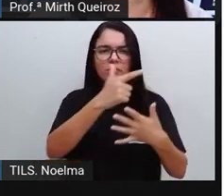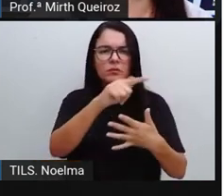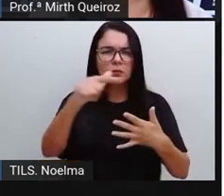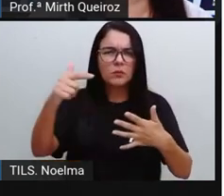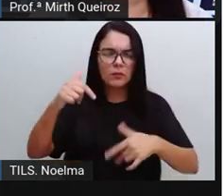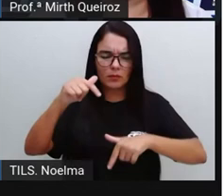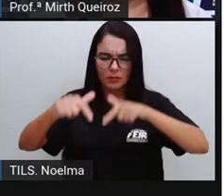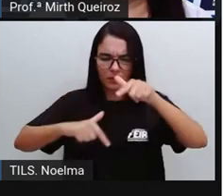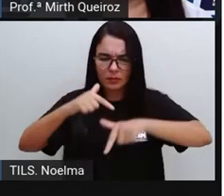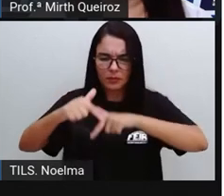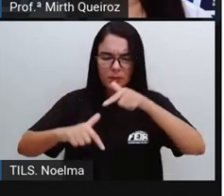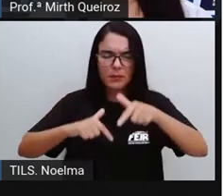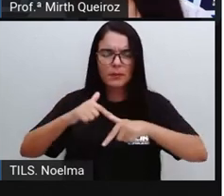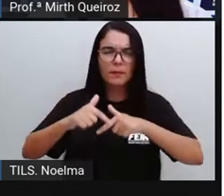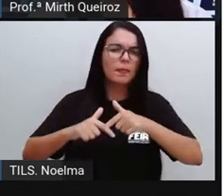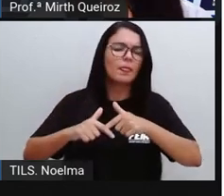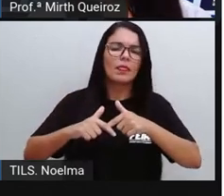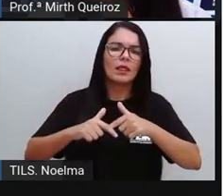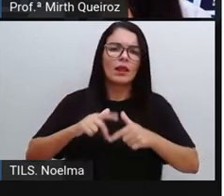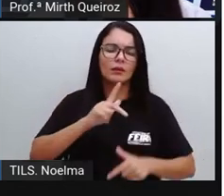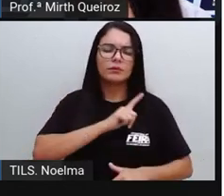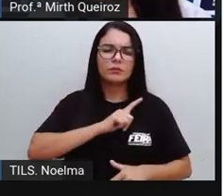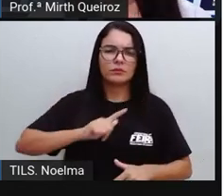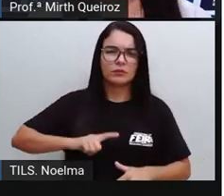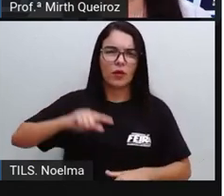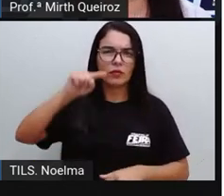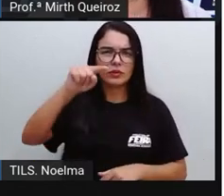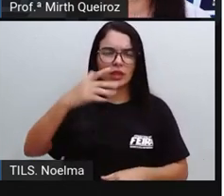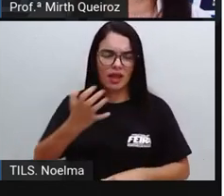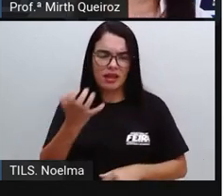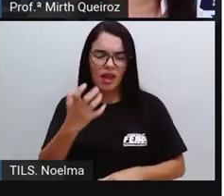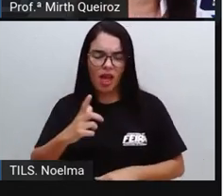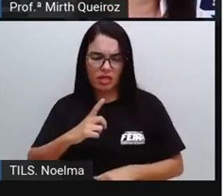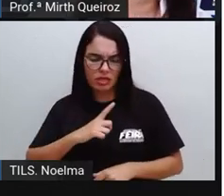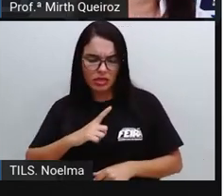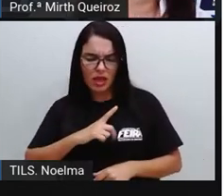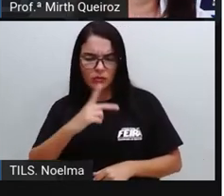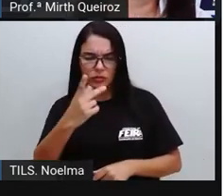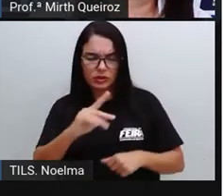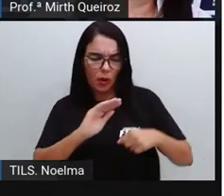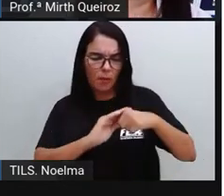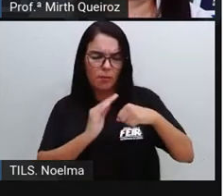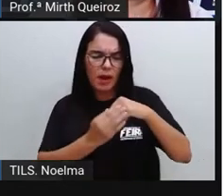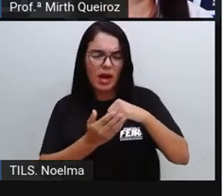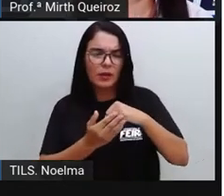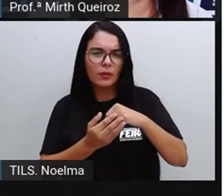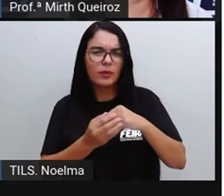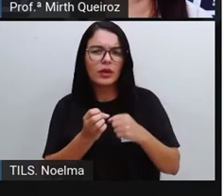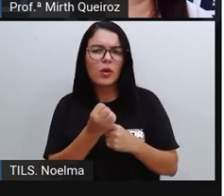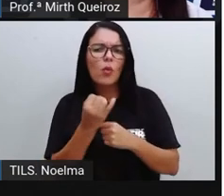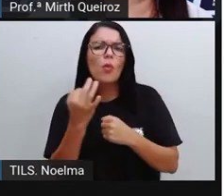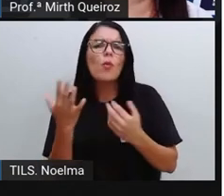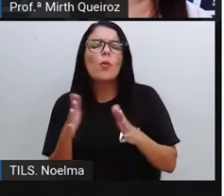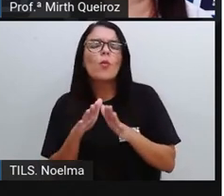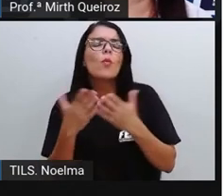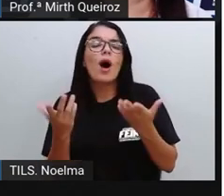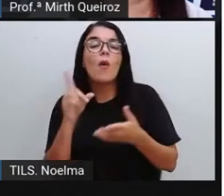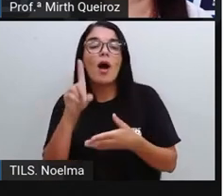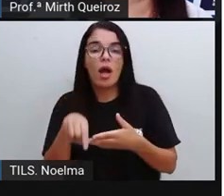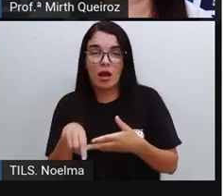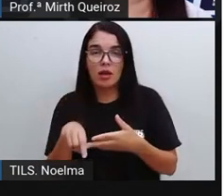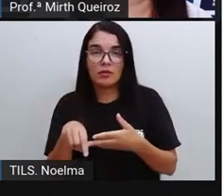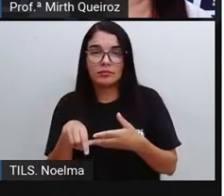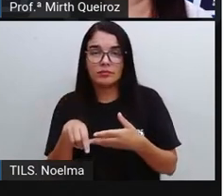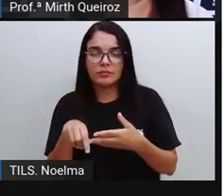vocês gostariam De ter No seu bairro E que serviços Públicos São esses Essas são as perguntas Que irão